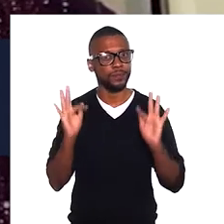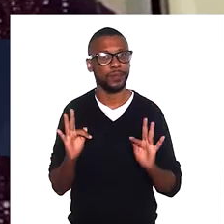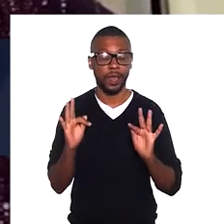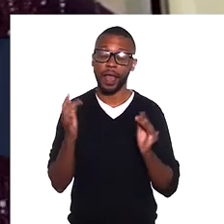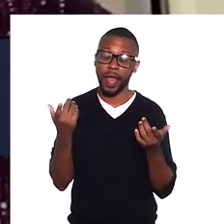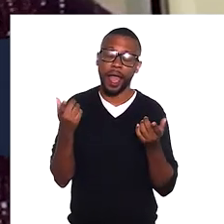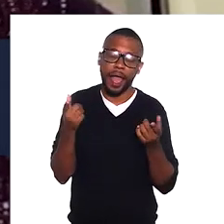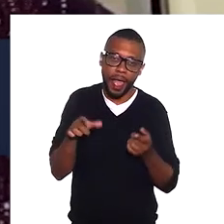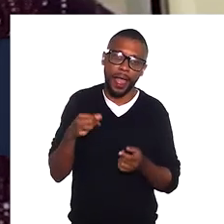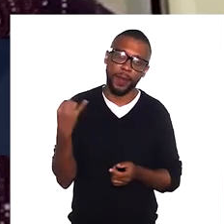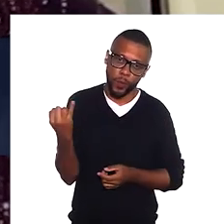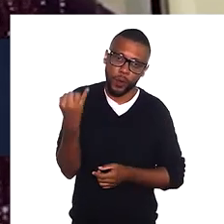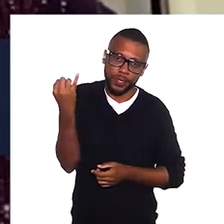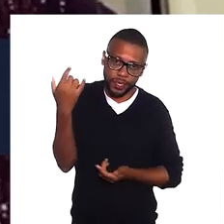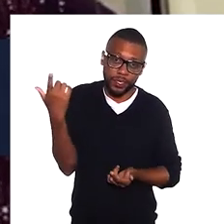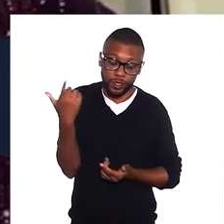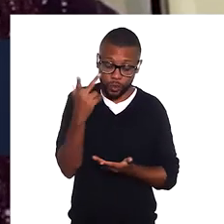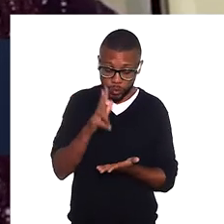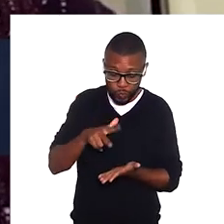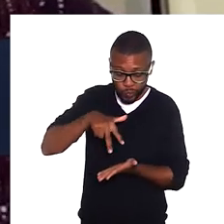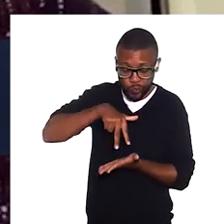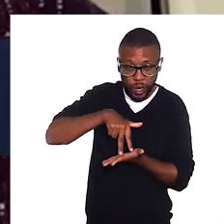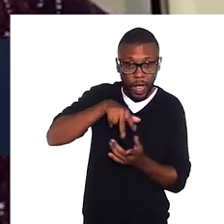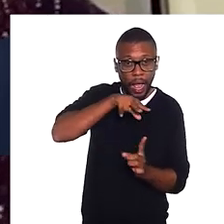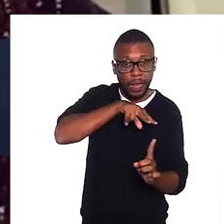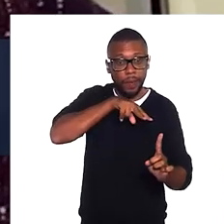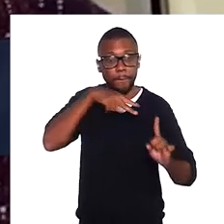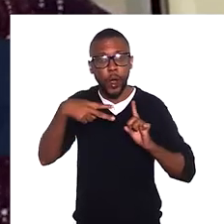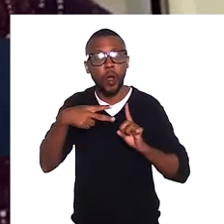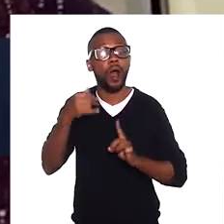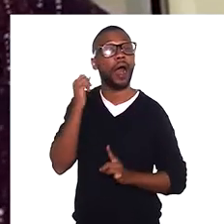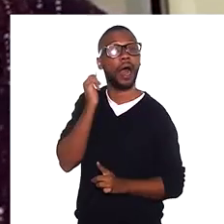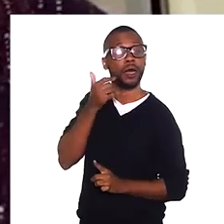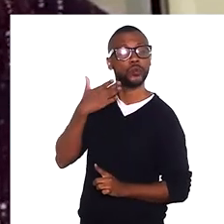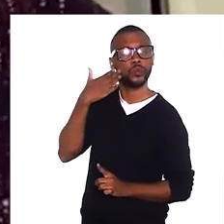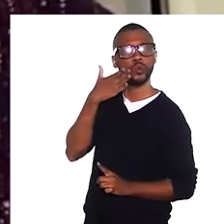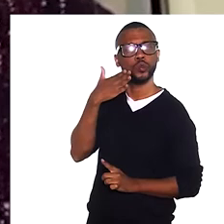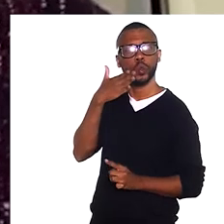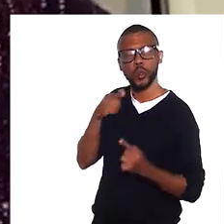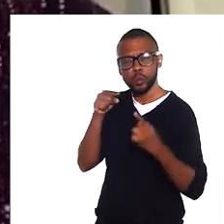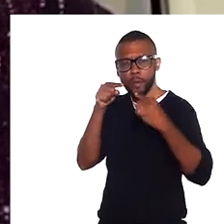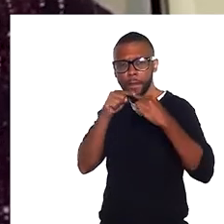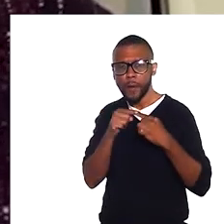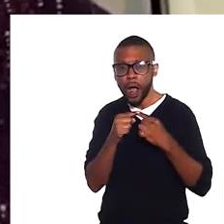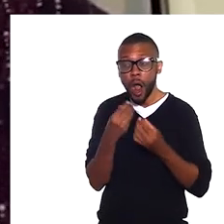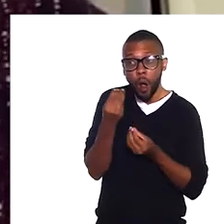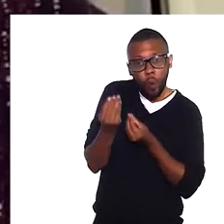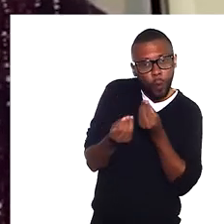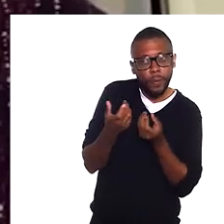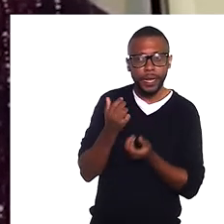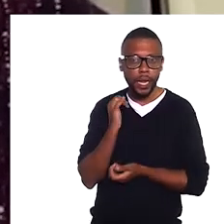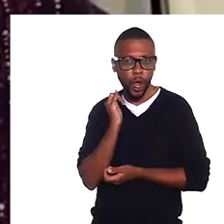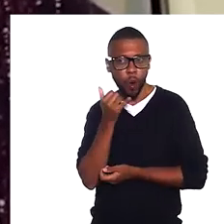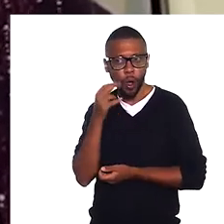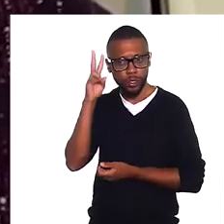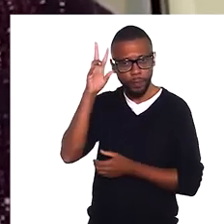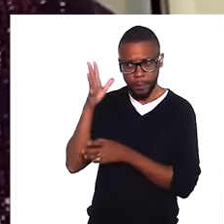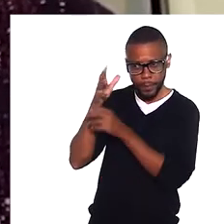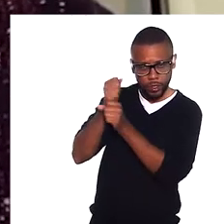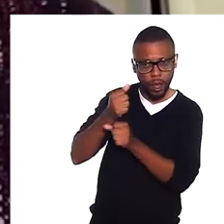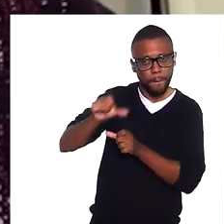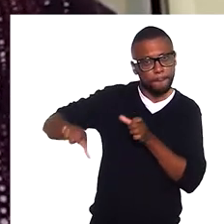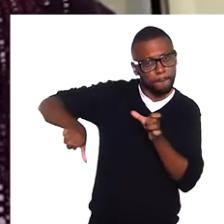tenho dúvida de que só quando a gente está lá, a perspectiva, narrativa, a forma de contar uma história muda.